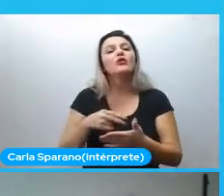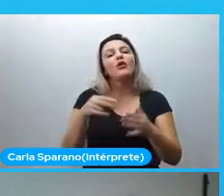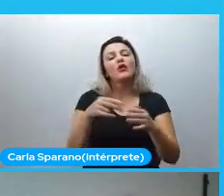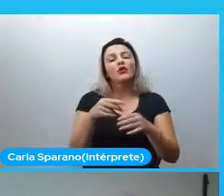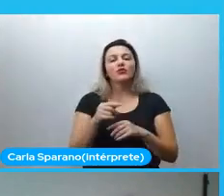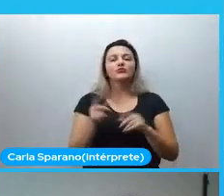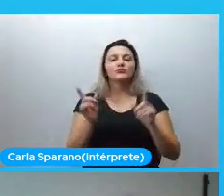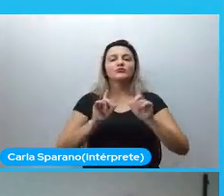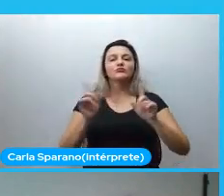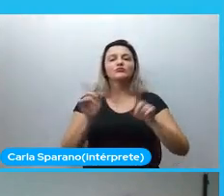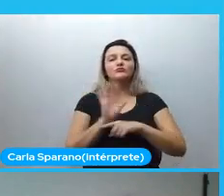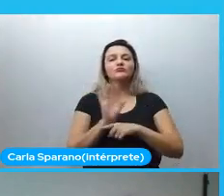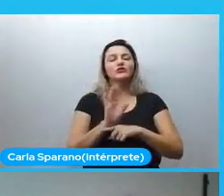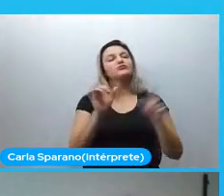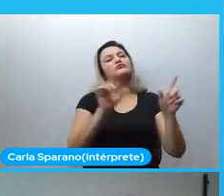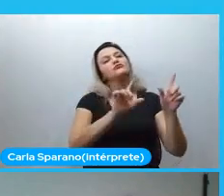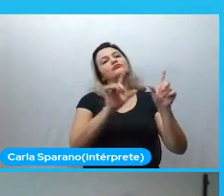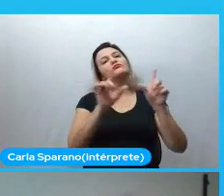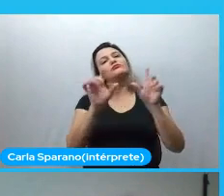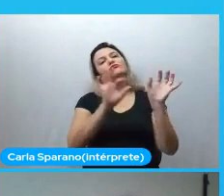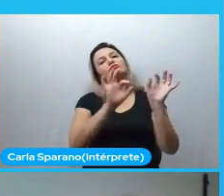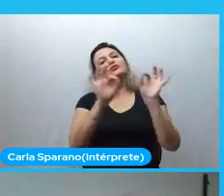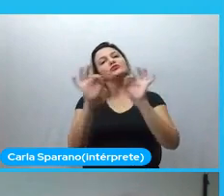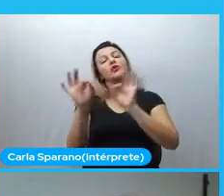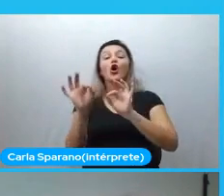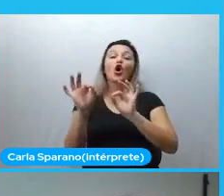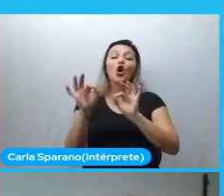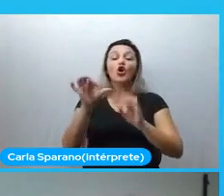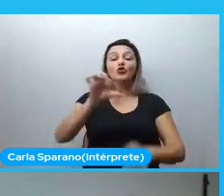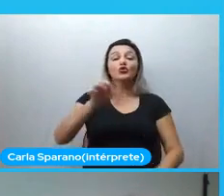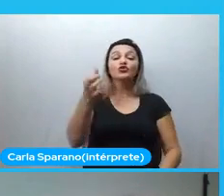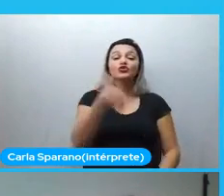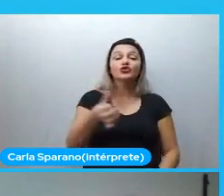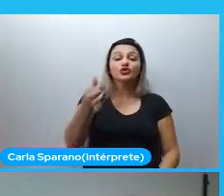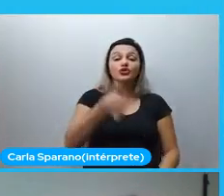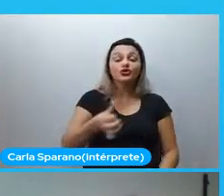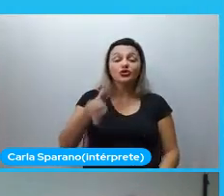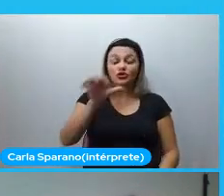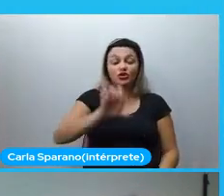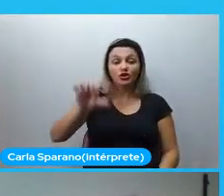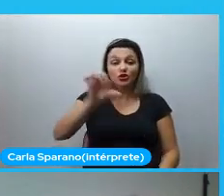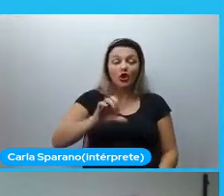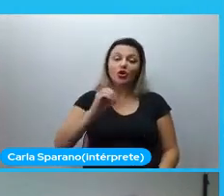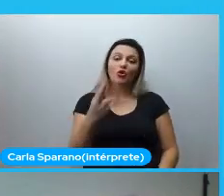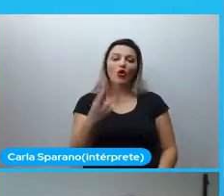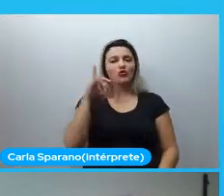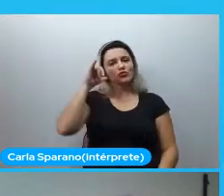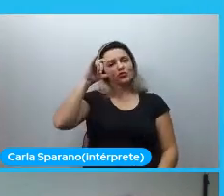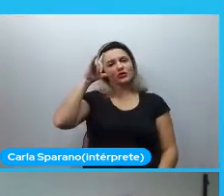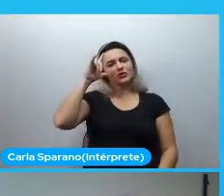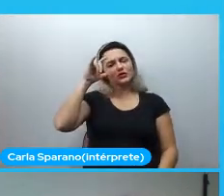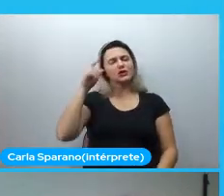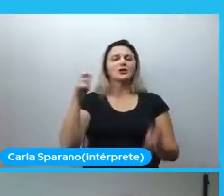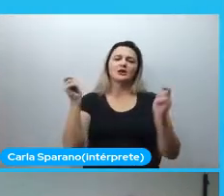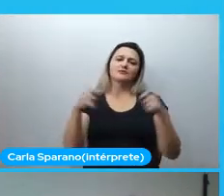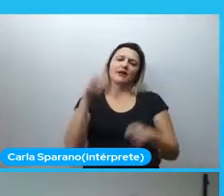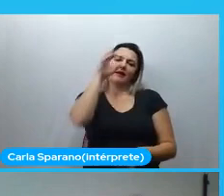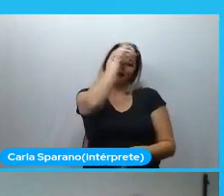é o tipo de pessoa que gosta de ficar passando vídeo no TikTok, no Instagram, são lugares possíveis também de você aprender.